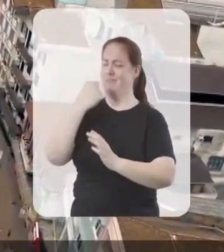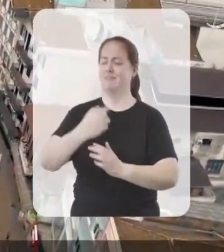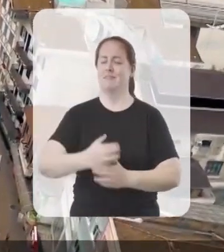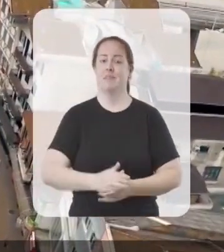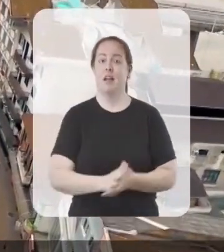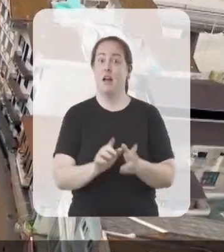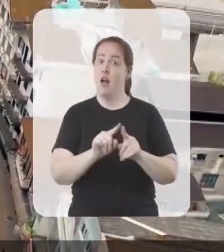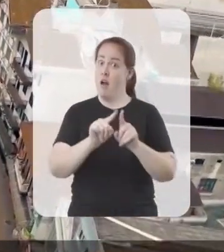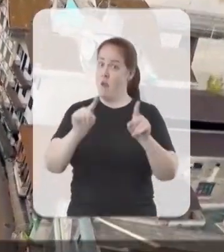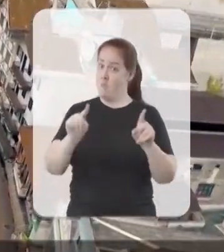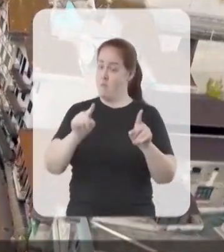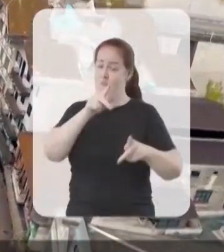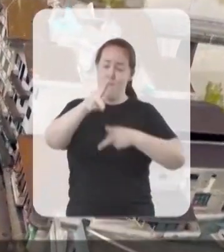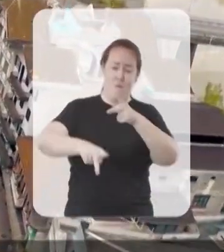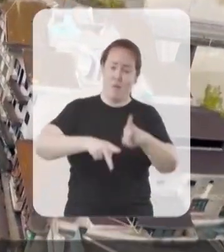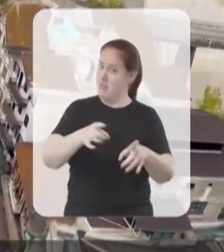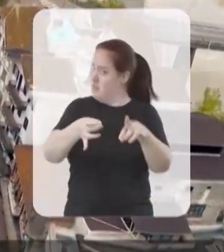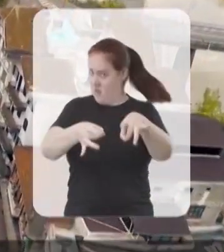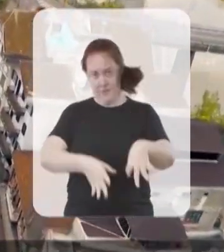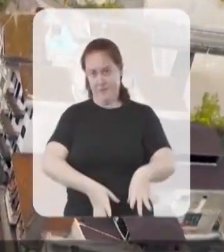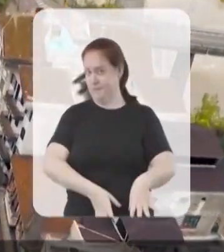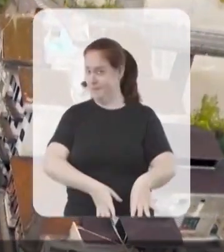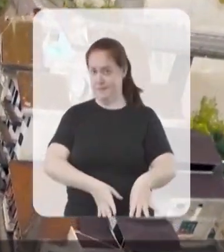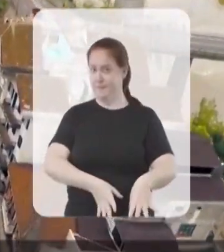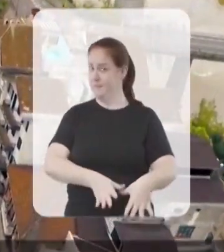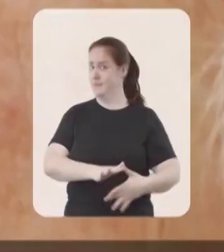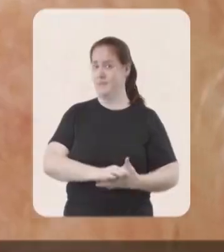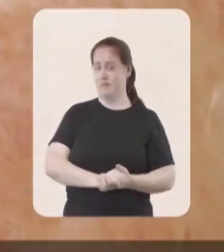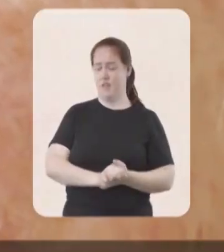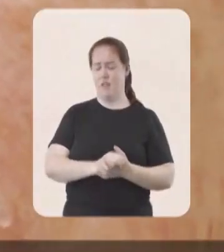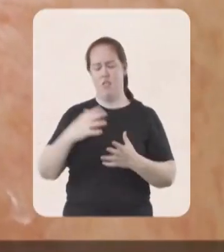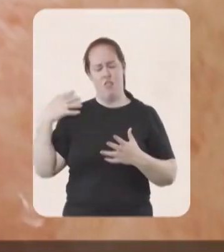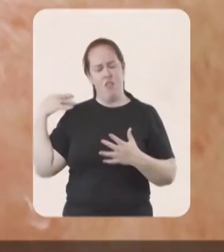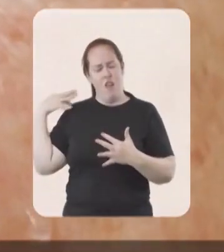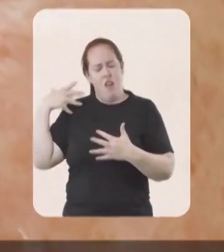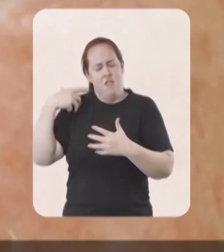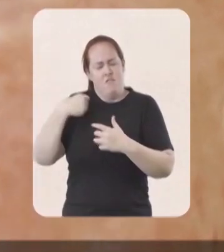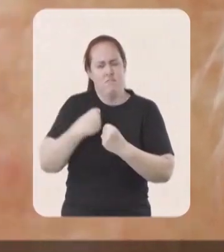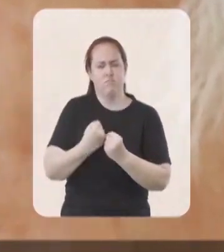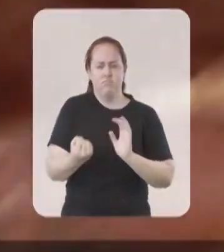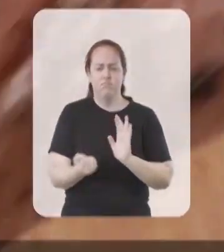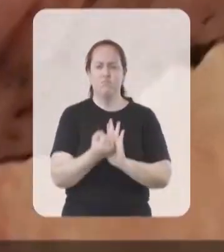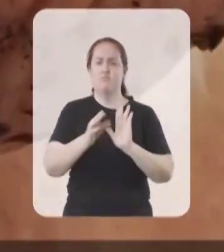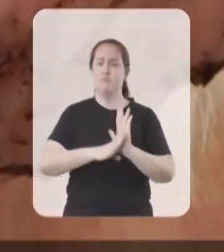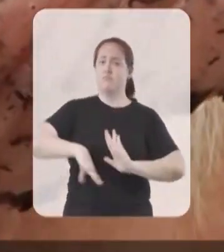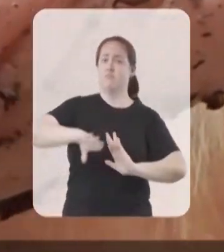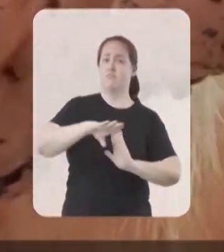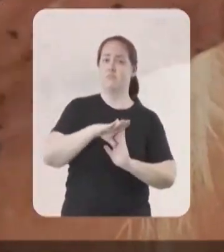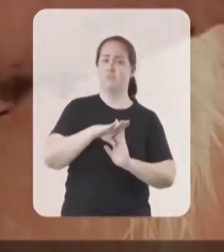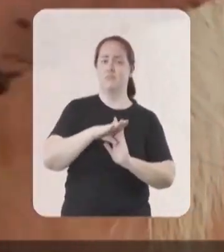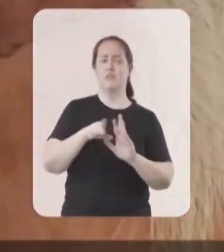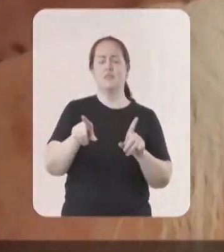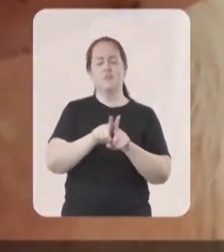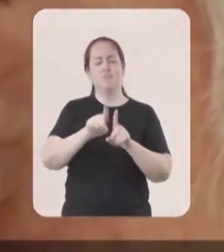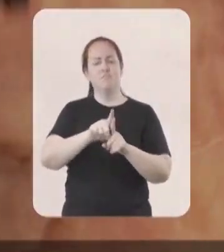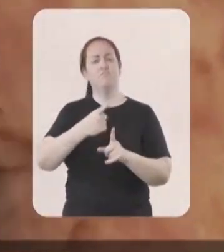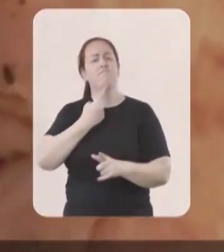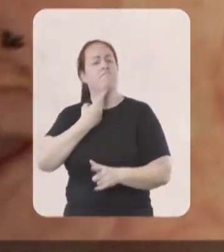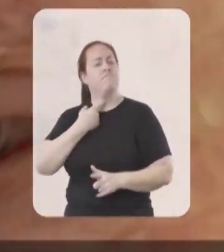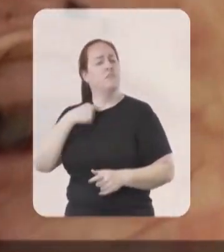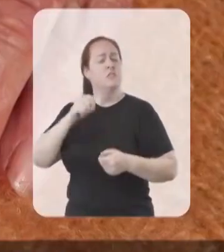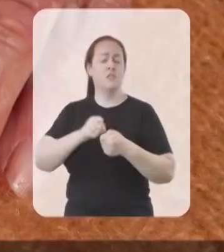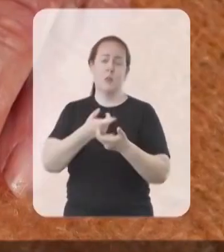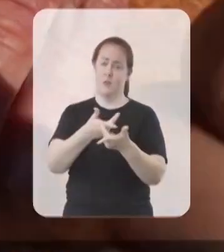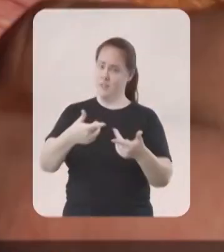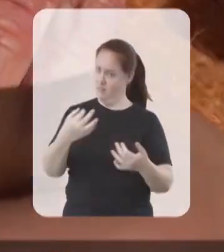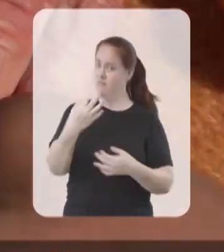Mas este é um povo que não desiste, que carrega as marcas da superação e a vontade de fazer o que